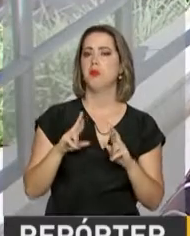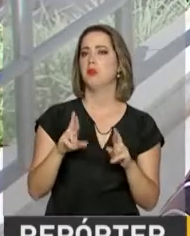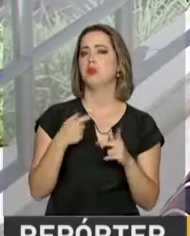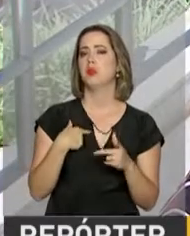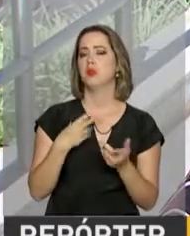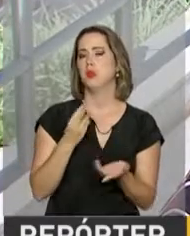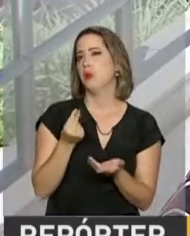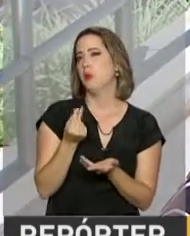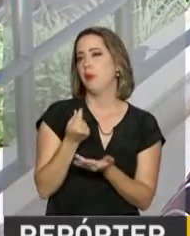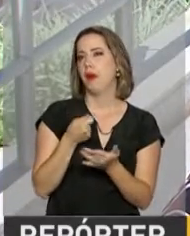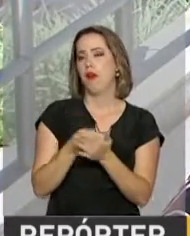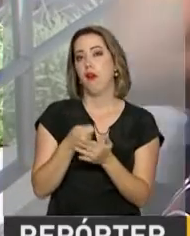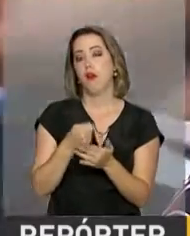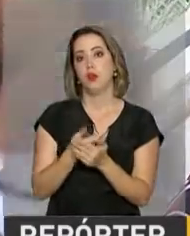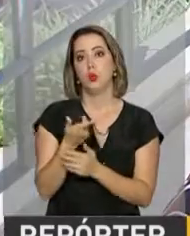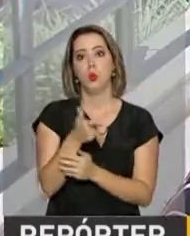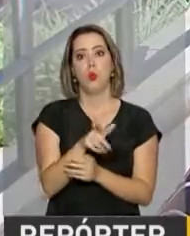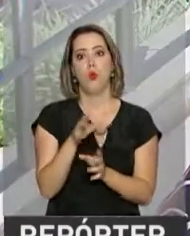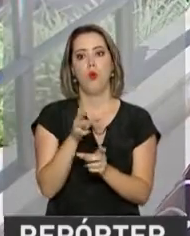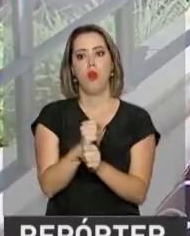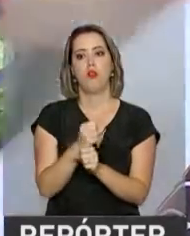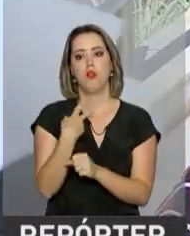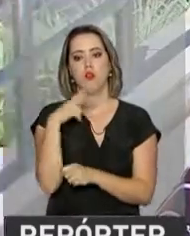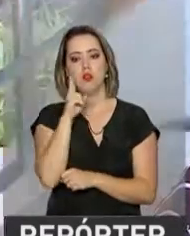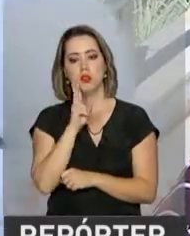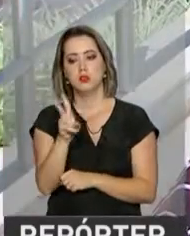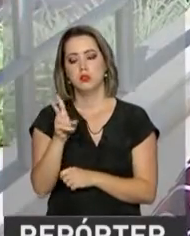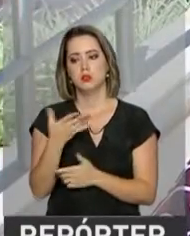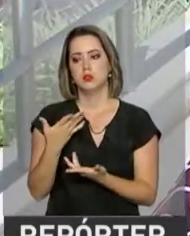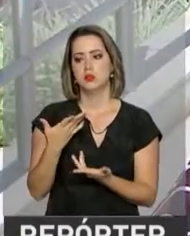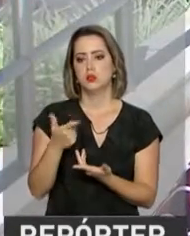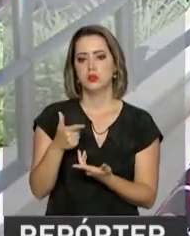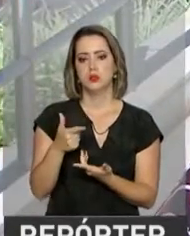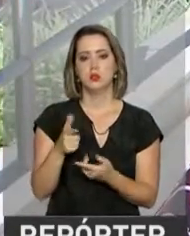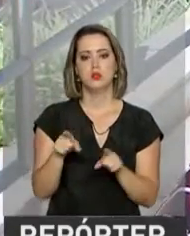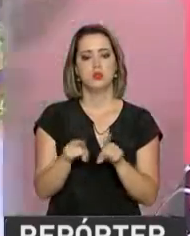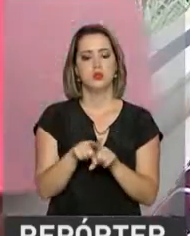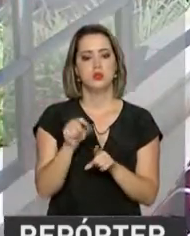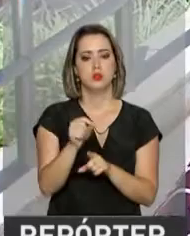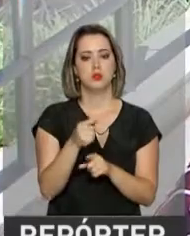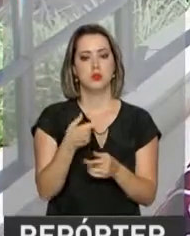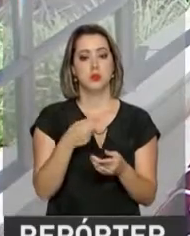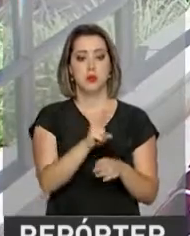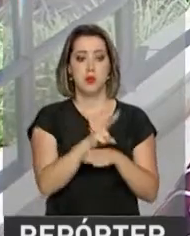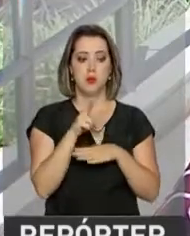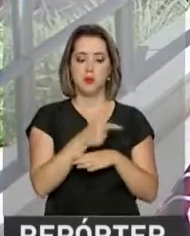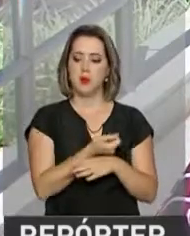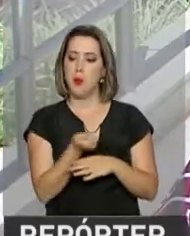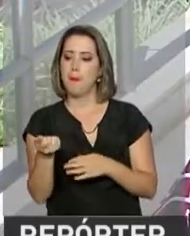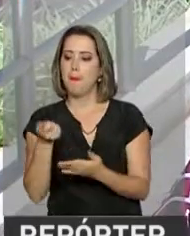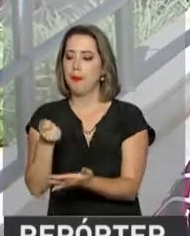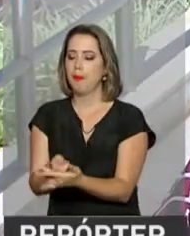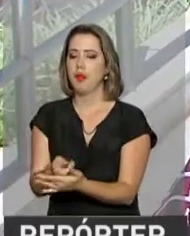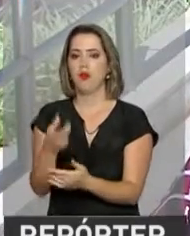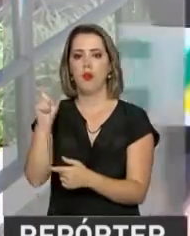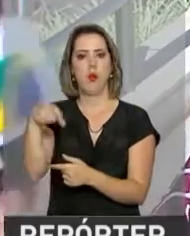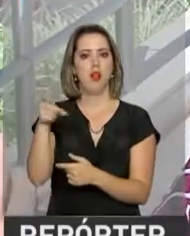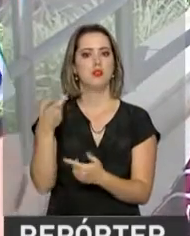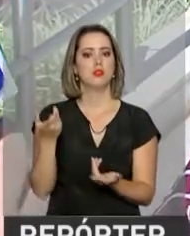entrar um dinheirinho para poder pagar o restante, né. Aí não saiu, não entrou, aí eu tive que pegar um dinheiro emprestado para quitar a conta.